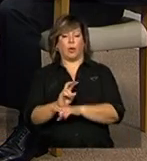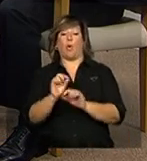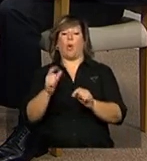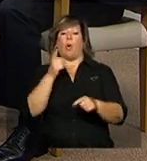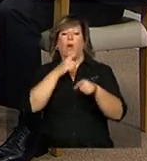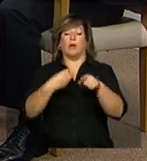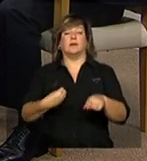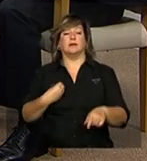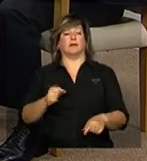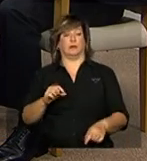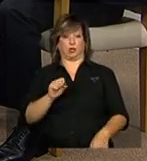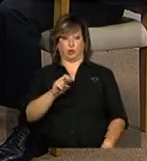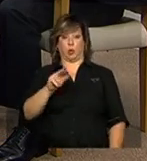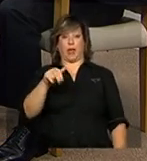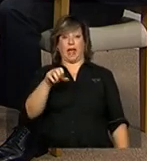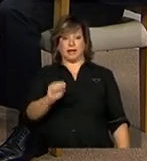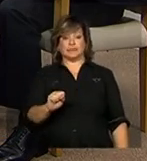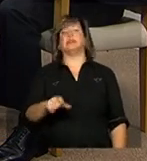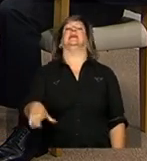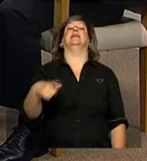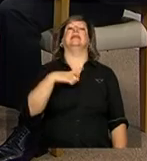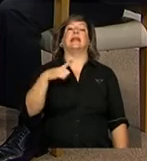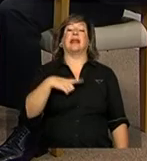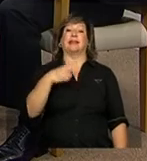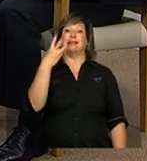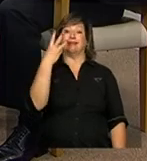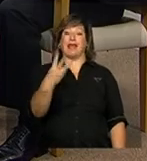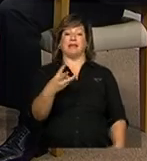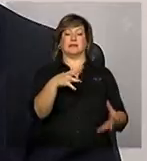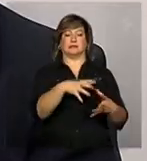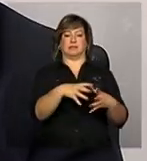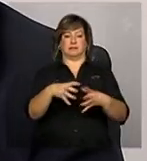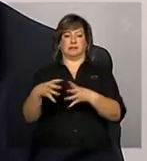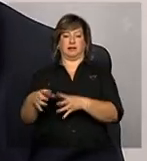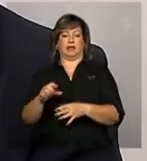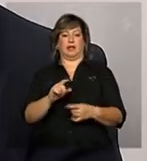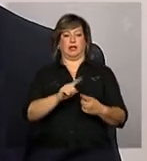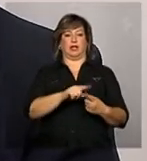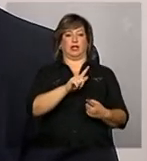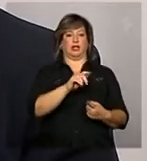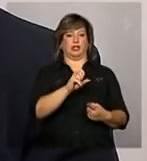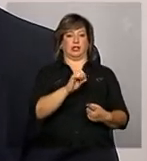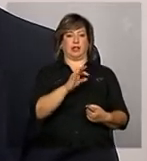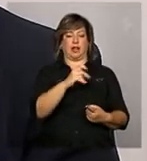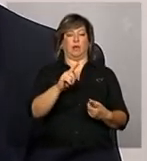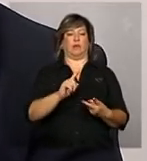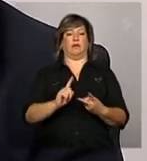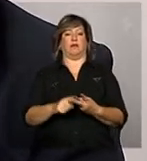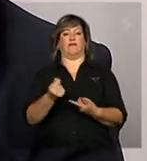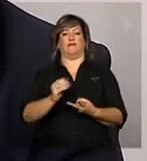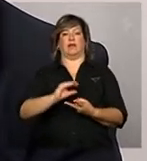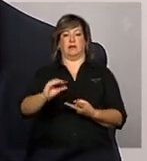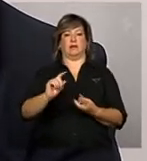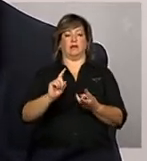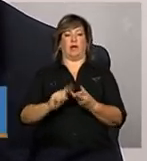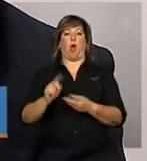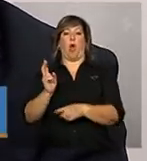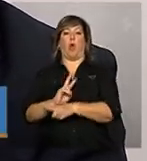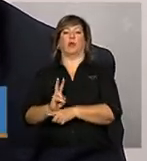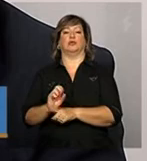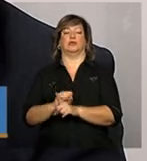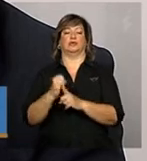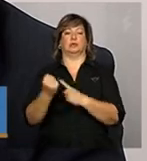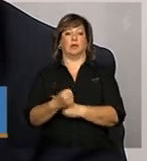o SUAS ele tem três pilares, que é a gestão, o financiamento e o controle social. E dentro do controle social,